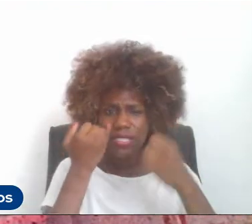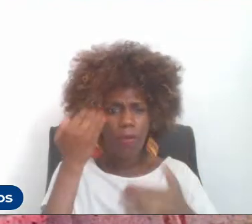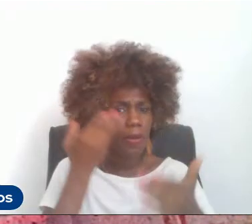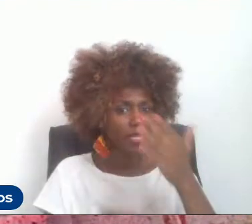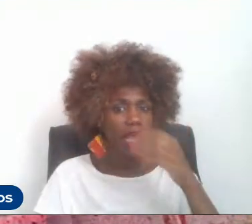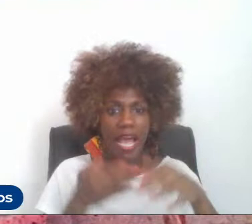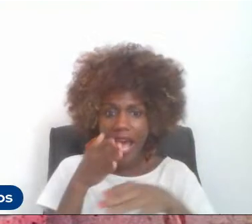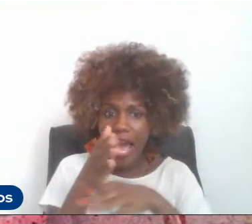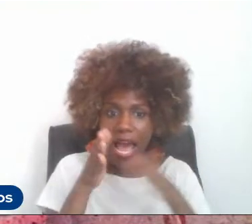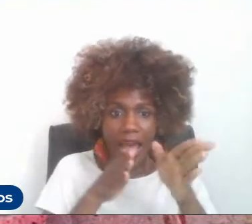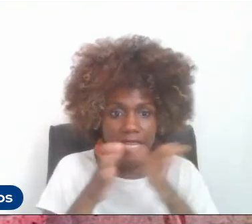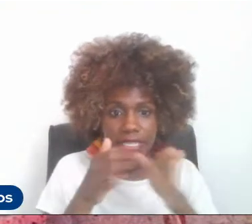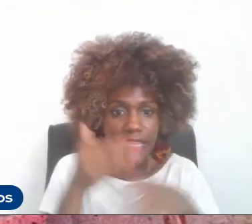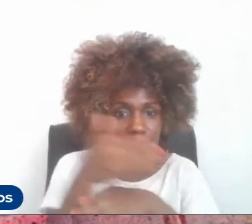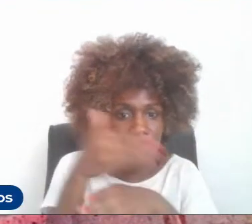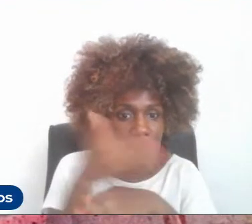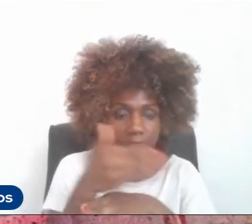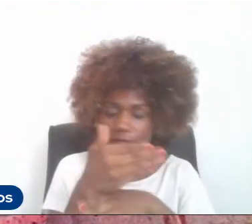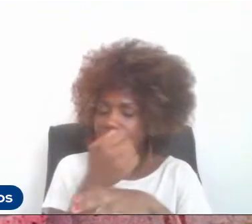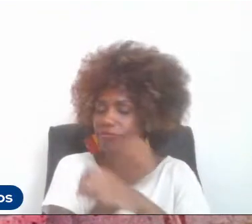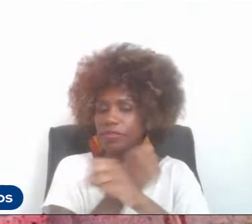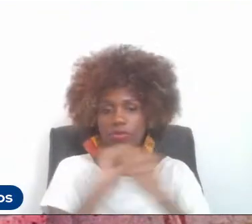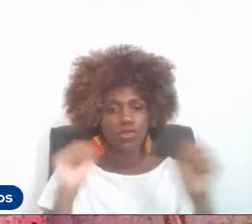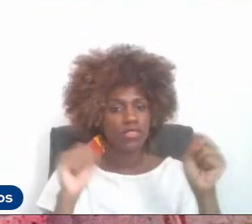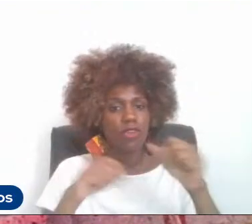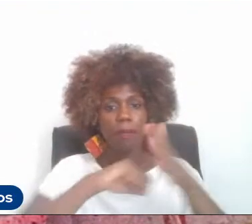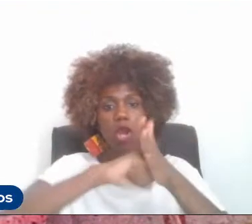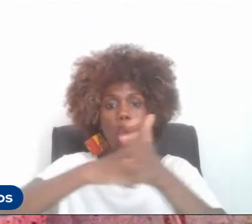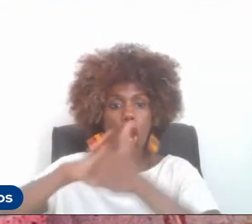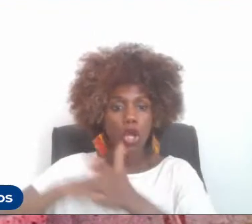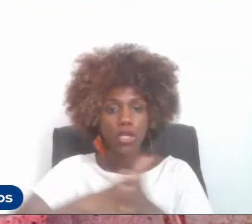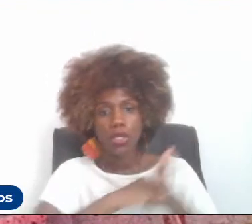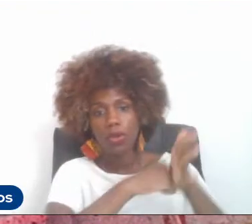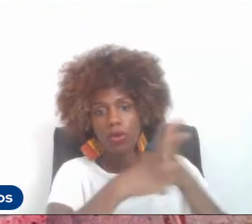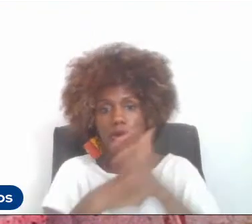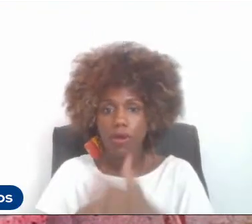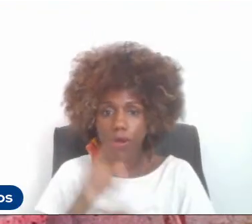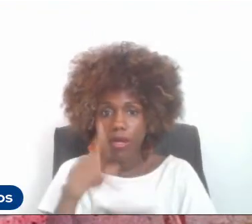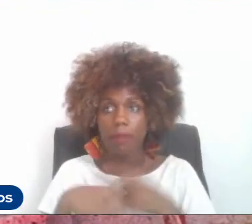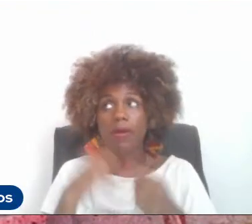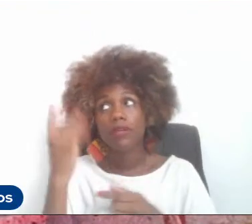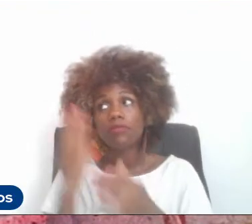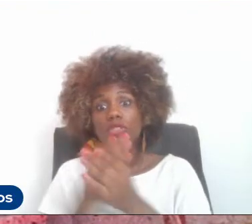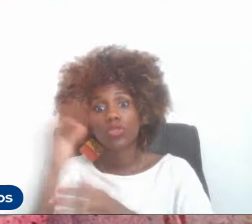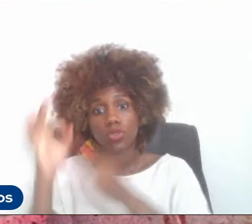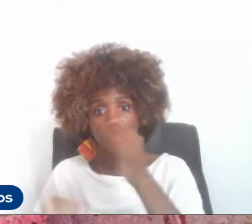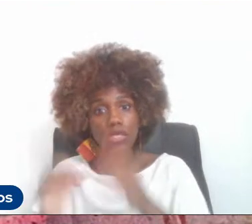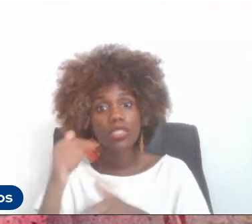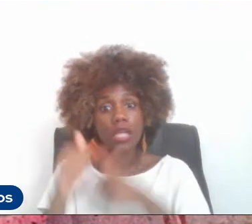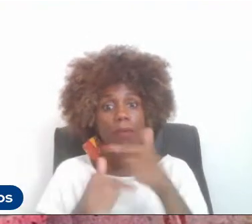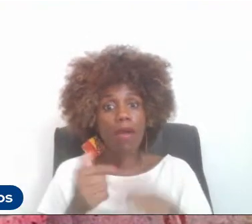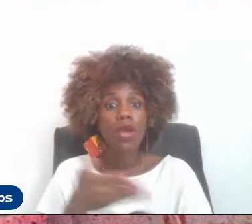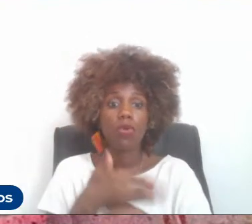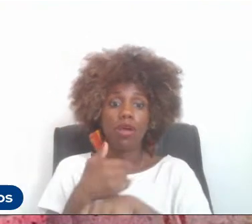continuar a fazer para quando eventualmente acabar a situação da justiça a gente poder já ter o trabalho adiantado.